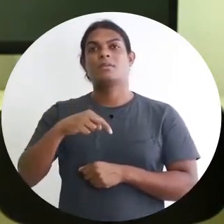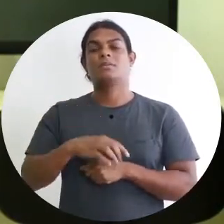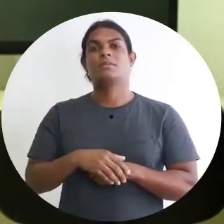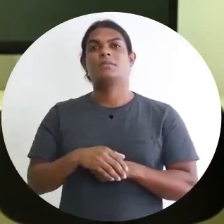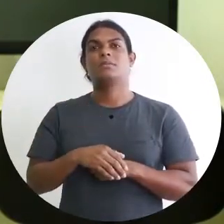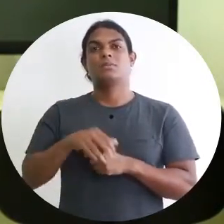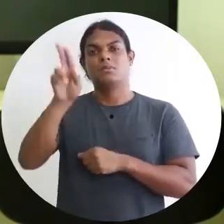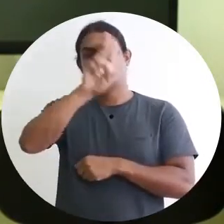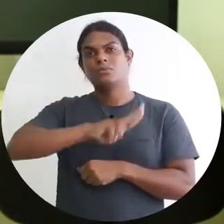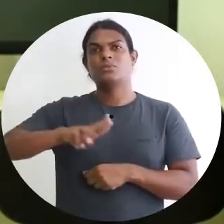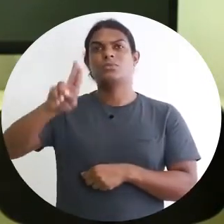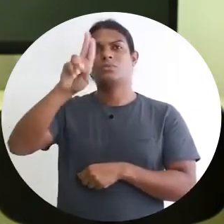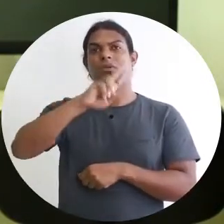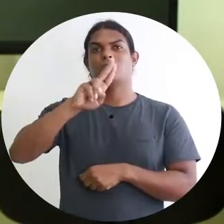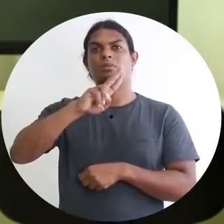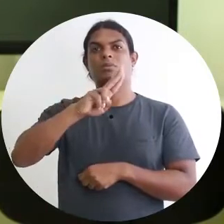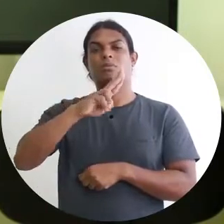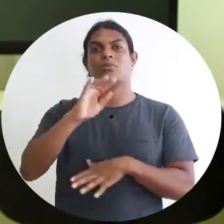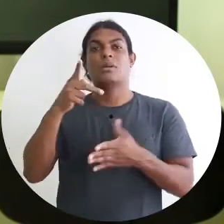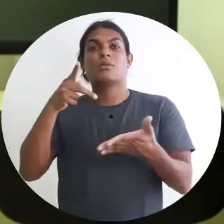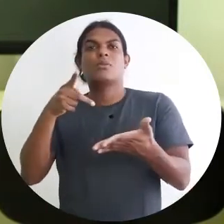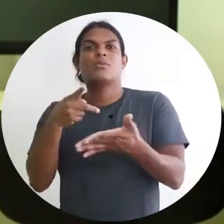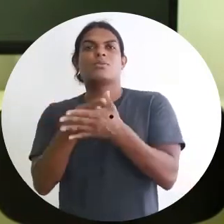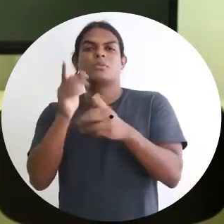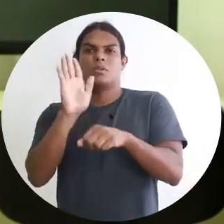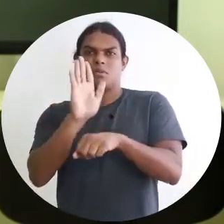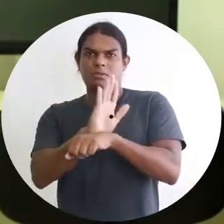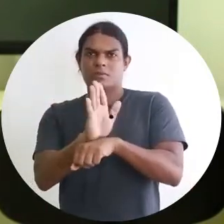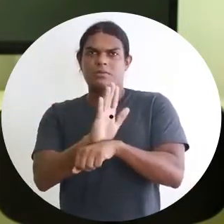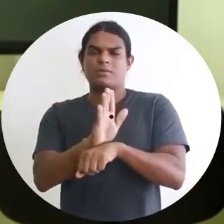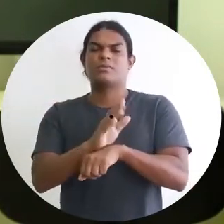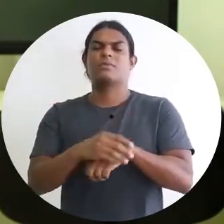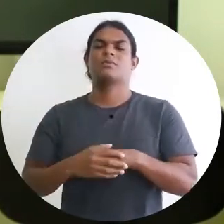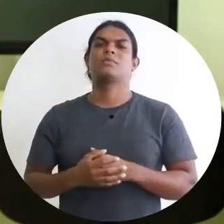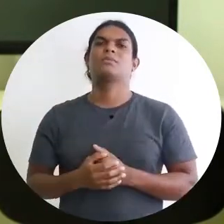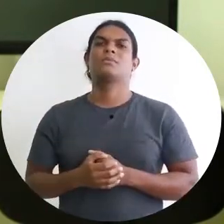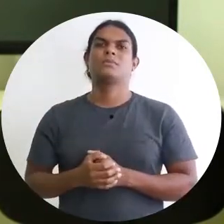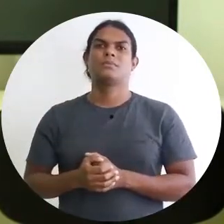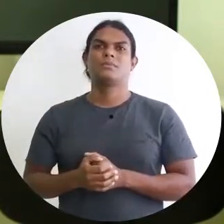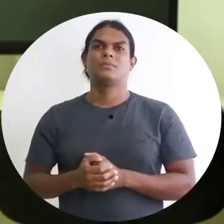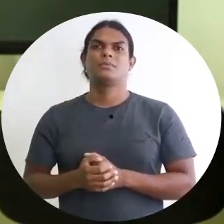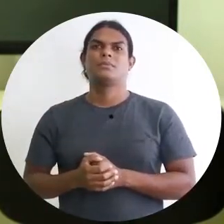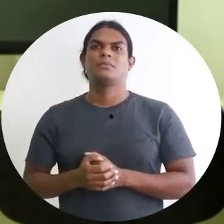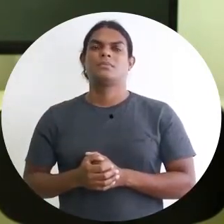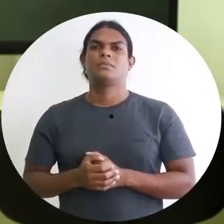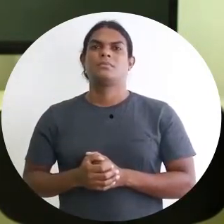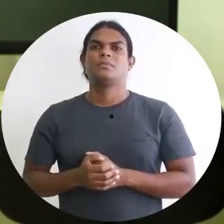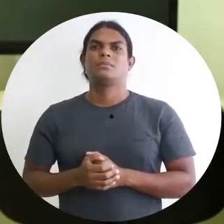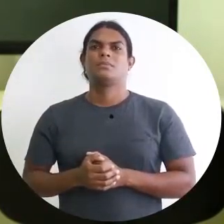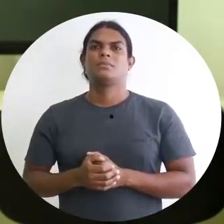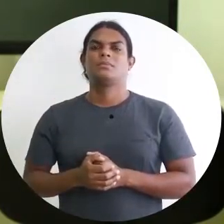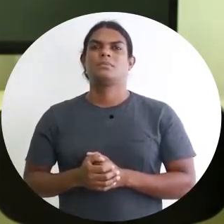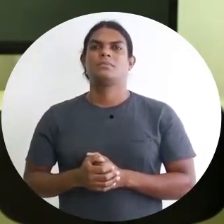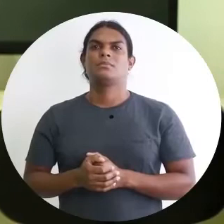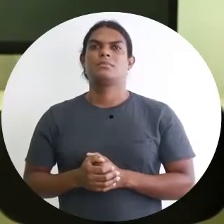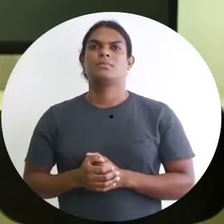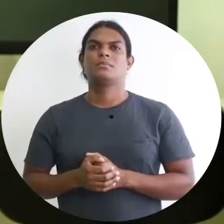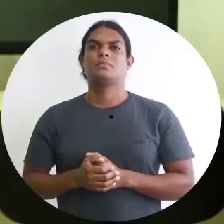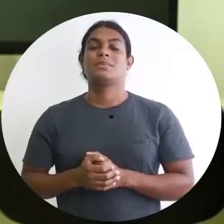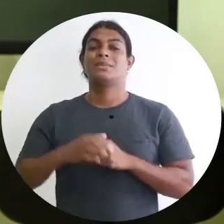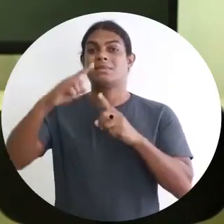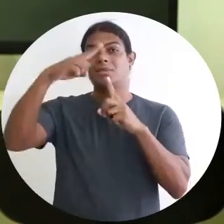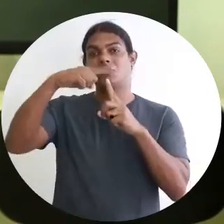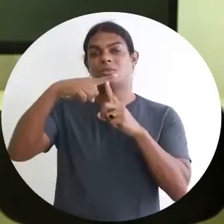momento da exibição do filme, certo? São coisas para a gente ir aprendendo um pouco mais sobre tecnologia assistiva nos